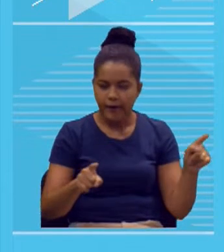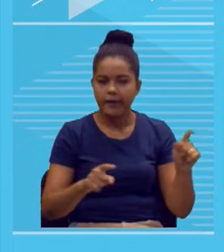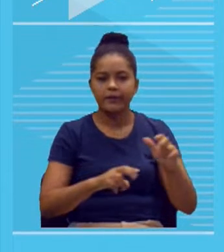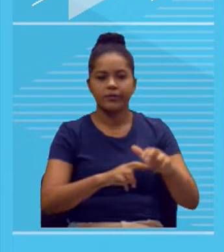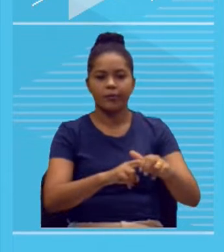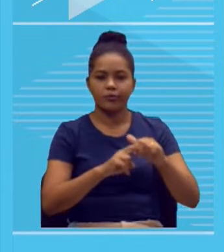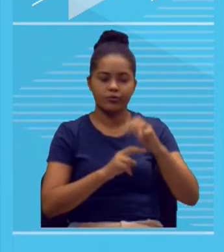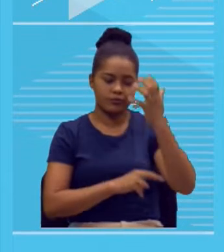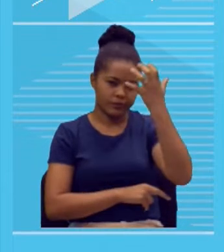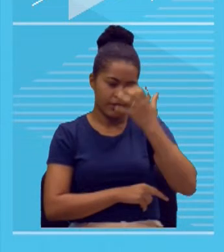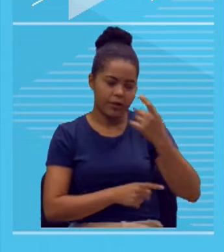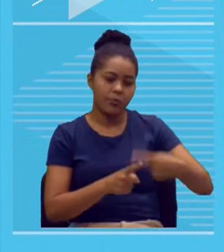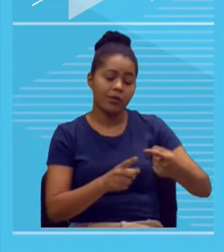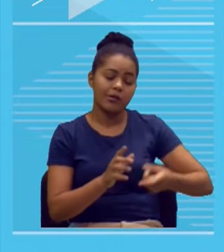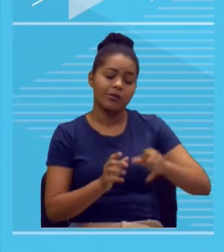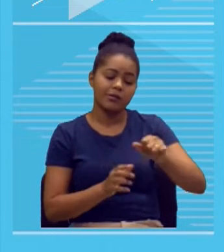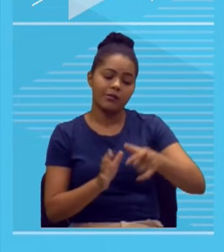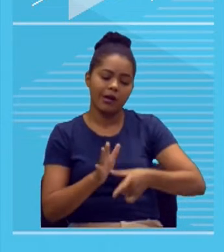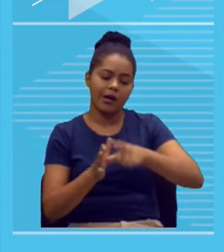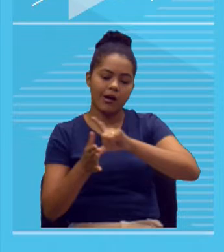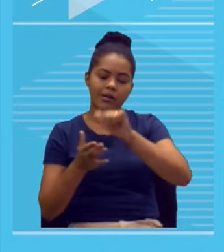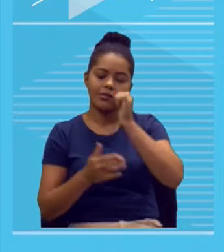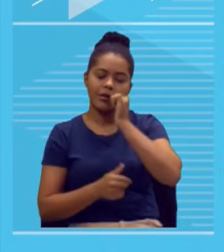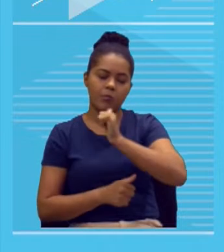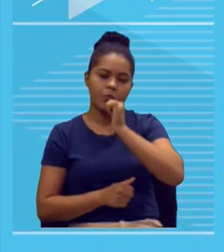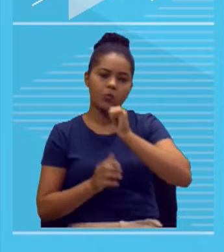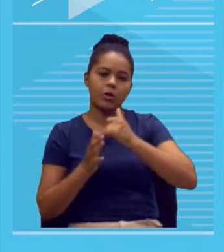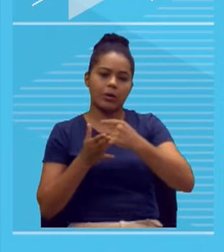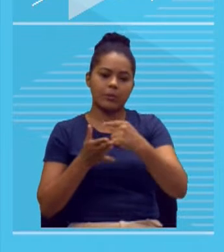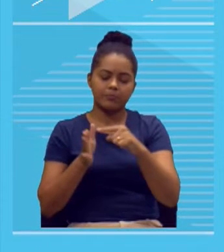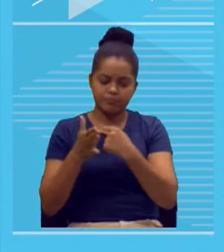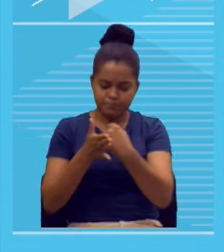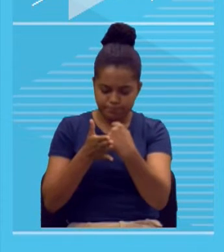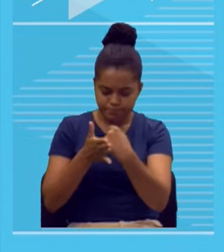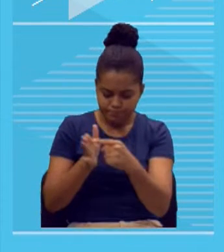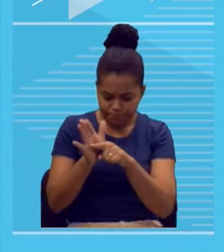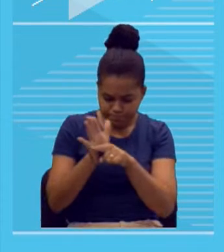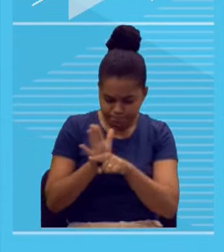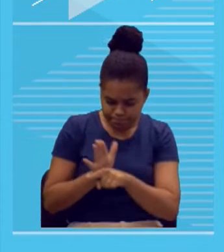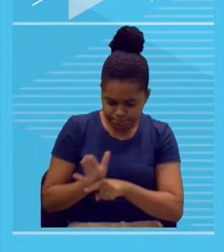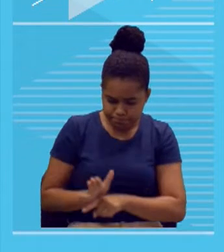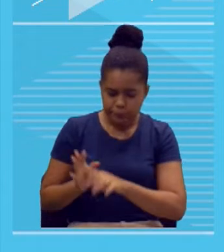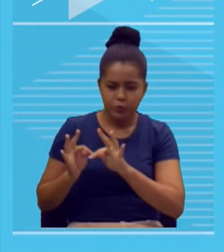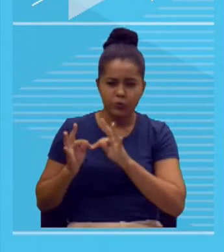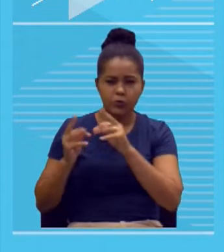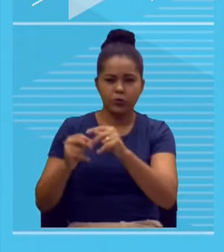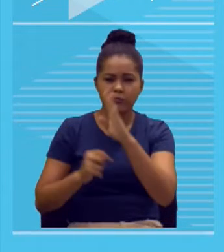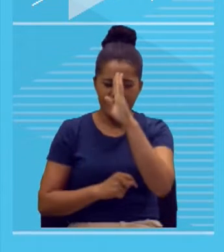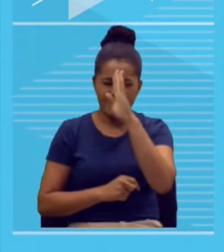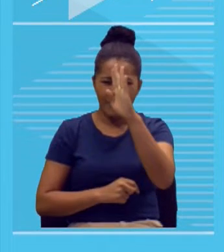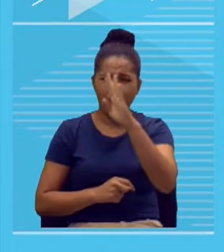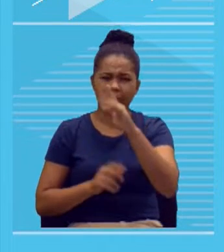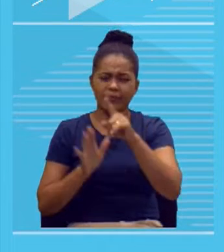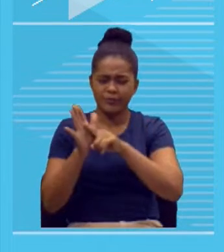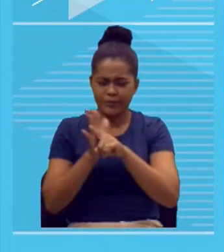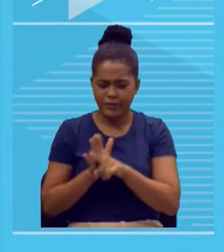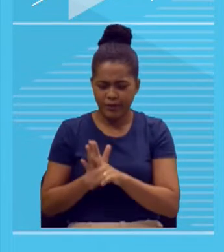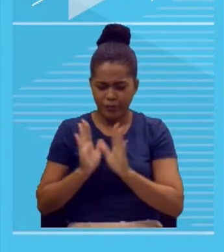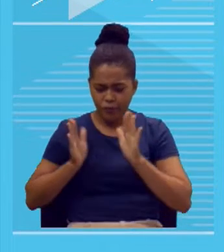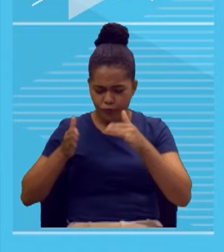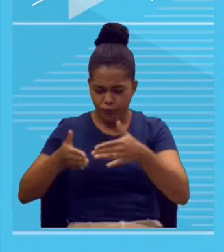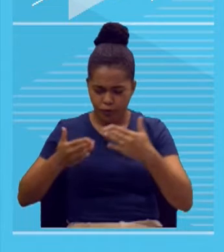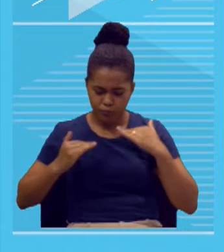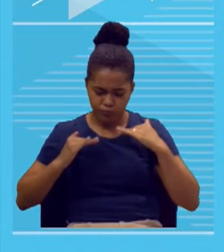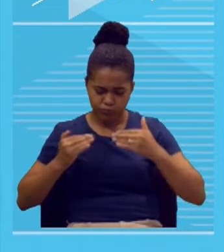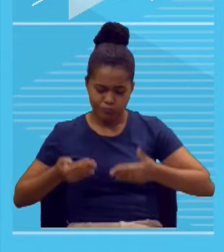se a mulher se previne, se faz regularmente todos os exames, principalmente a mamografia, tá? E